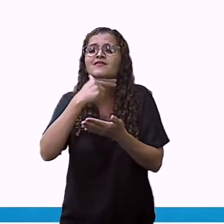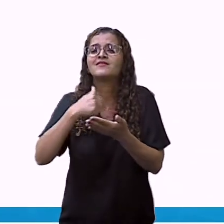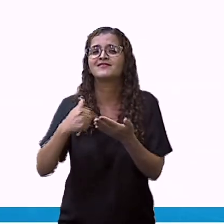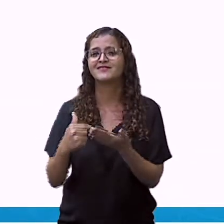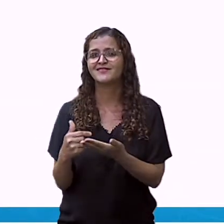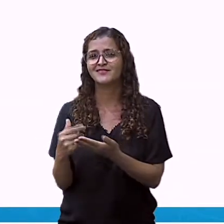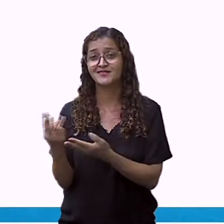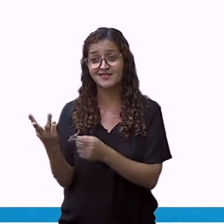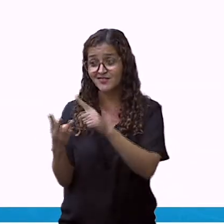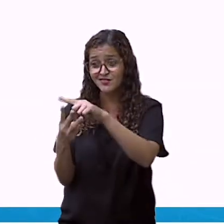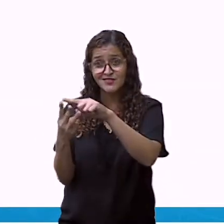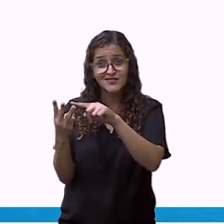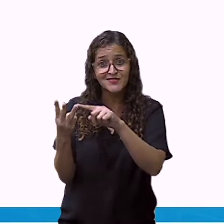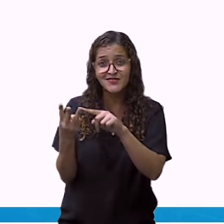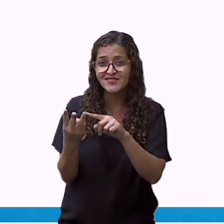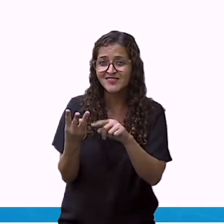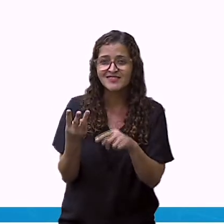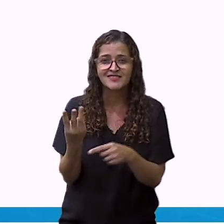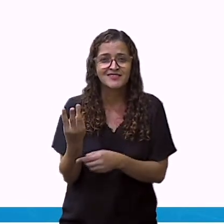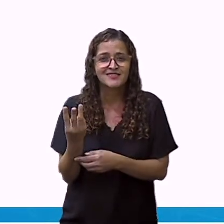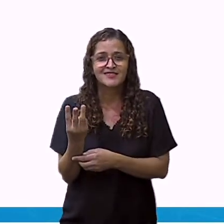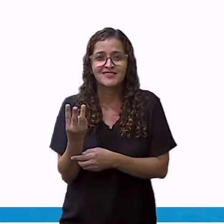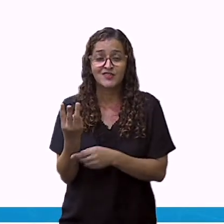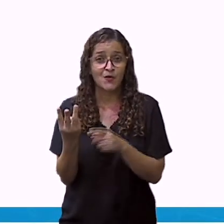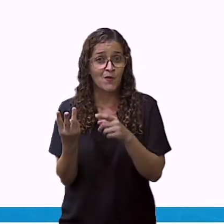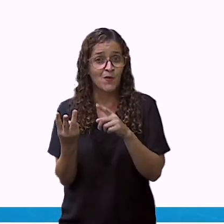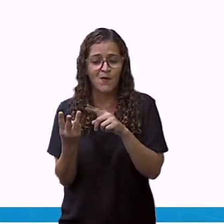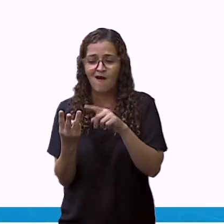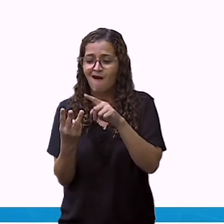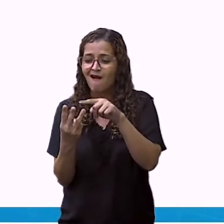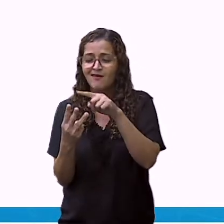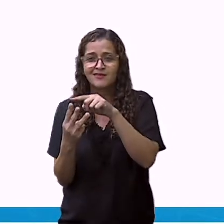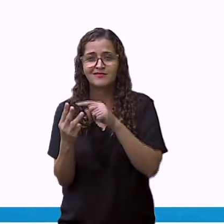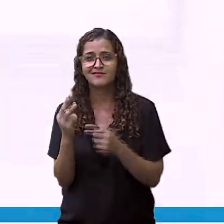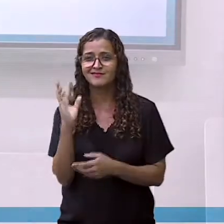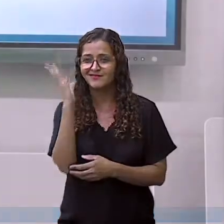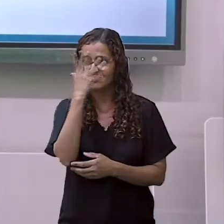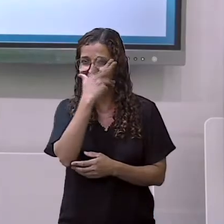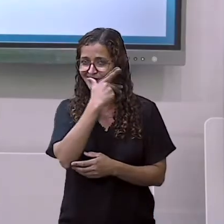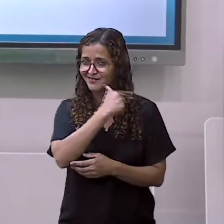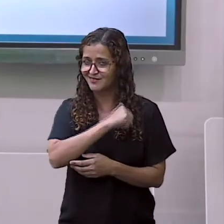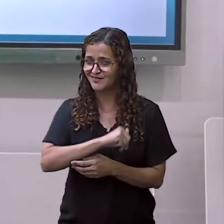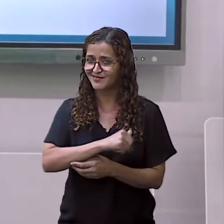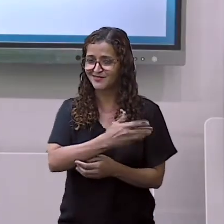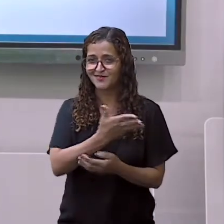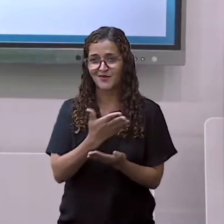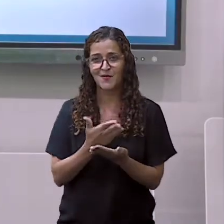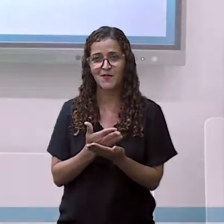lindas, não são? Bem alegres, coloridas. Vamos continuar a nossa história.